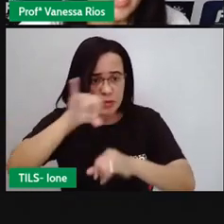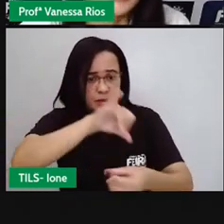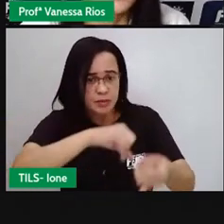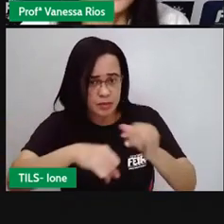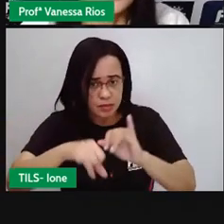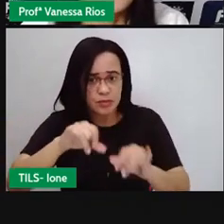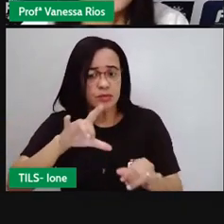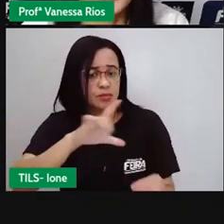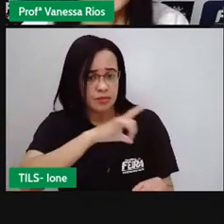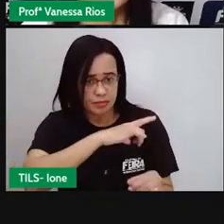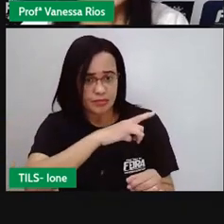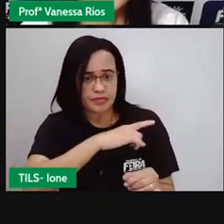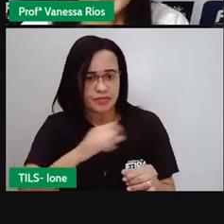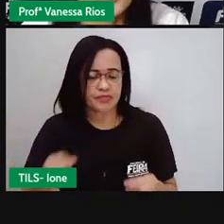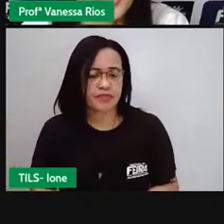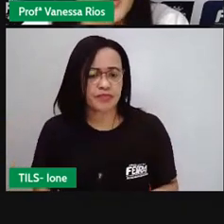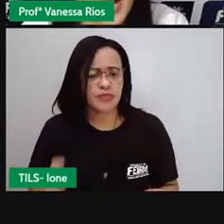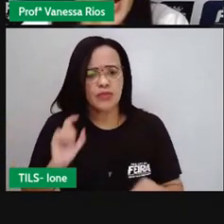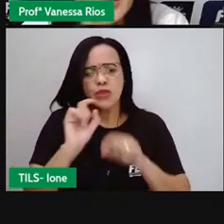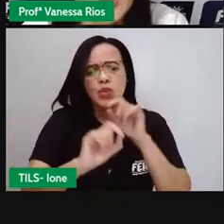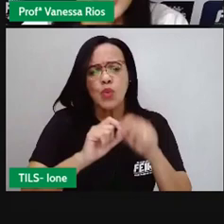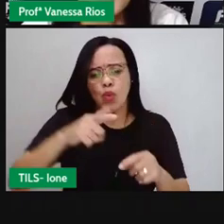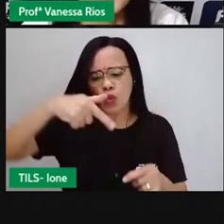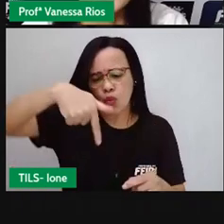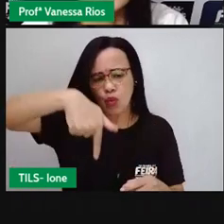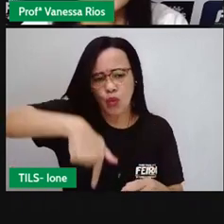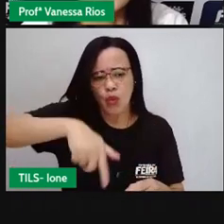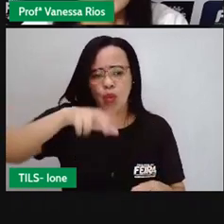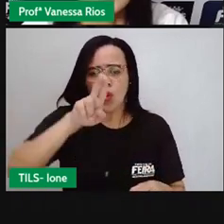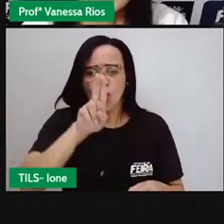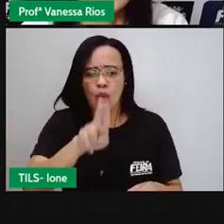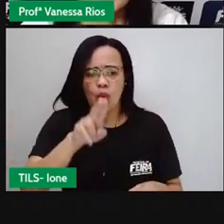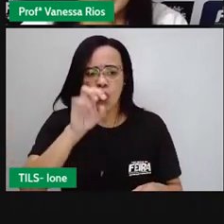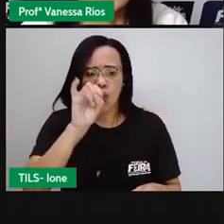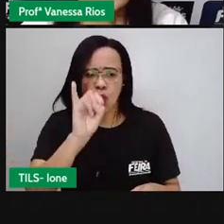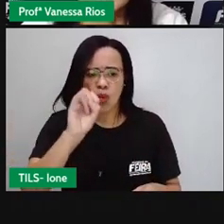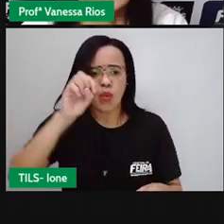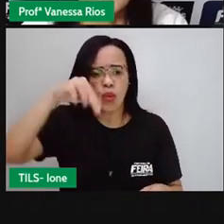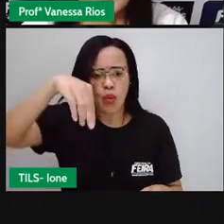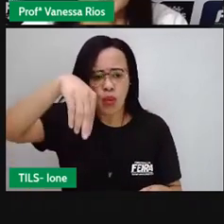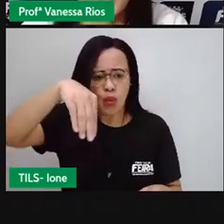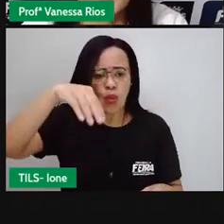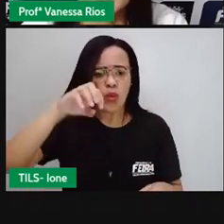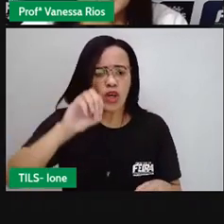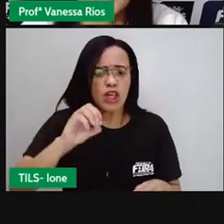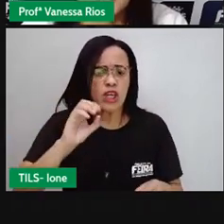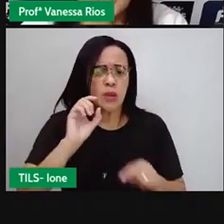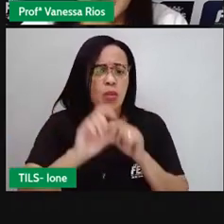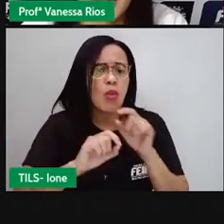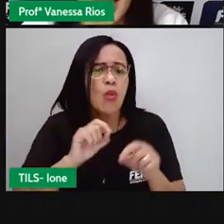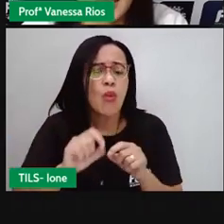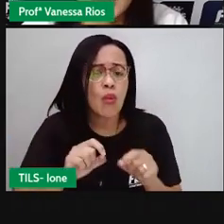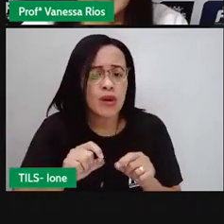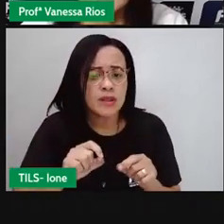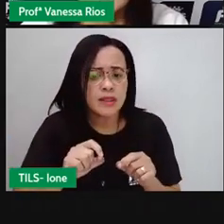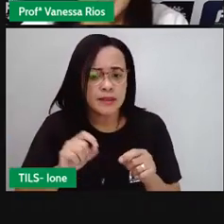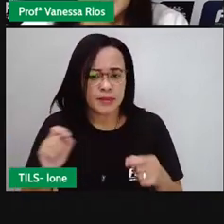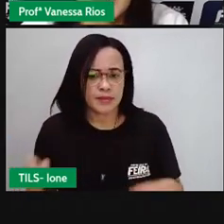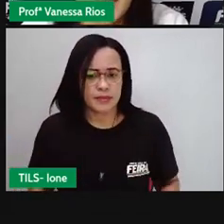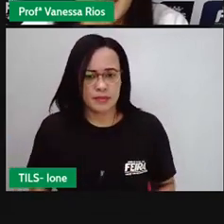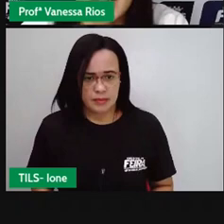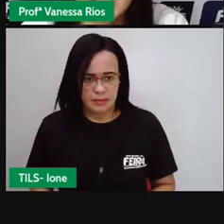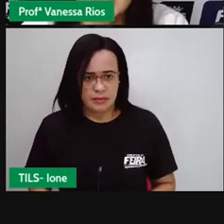Aí o químico chega ao intestino delgado, só que ação de secreções produzidas pelo próprio intestino delgado,